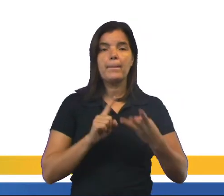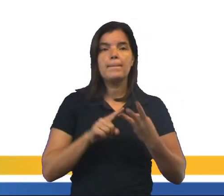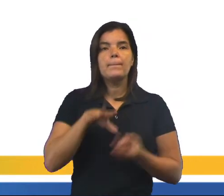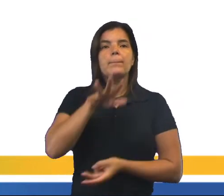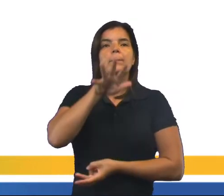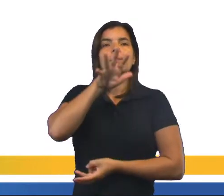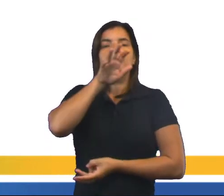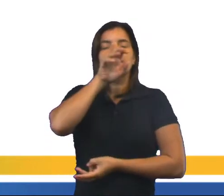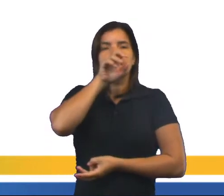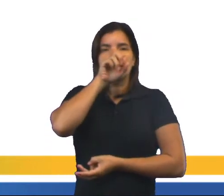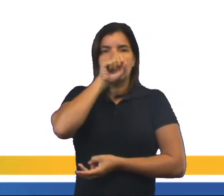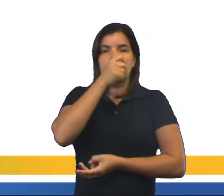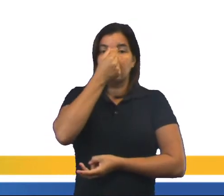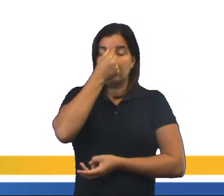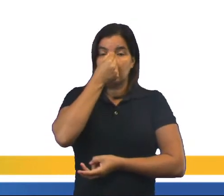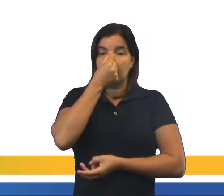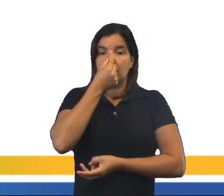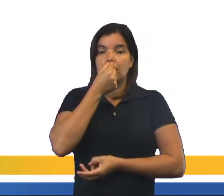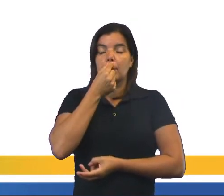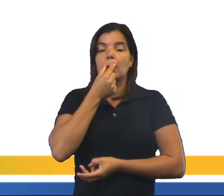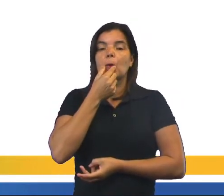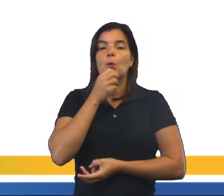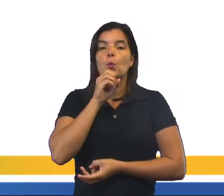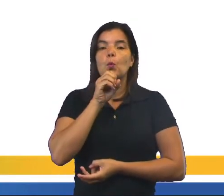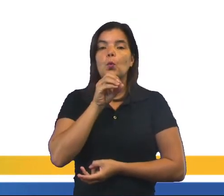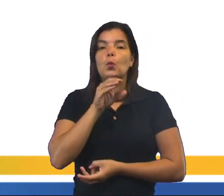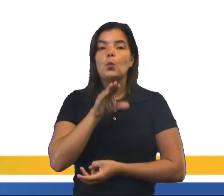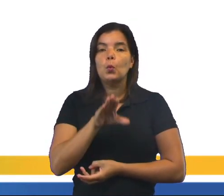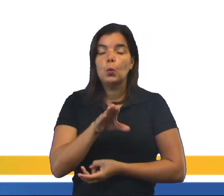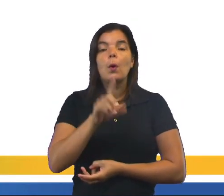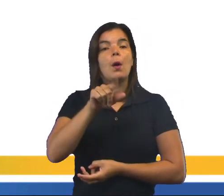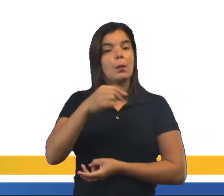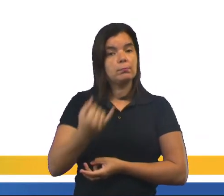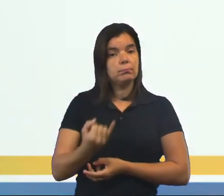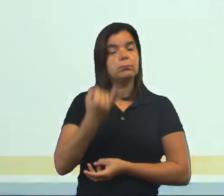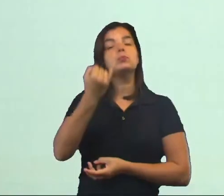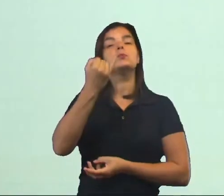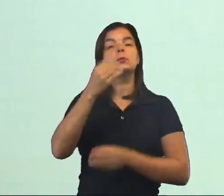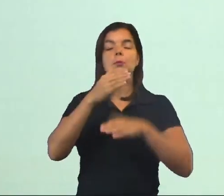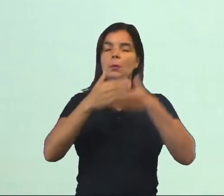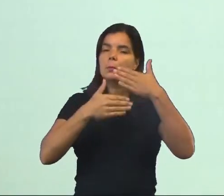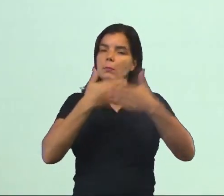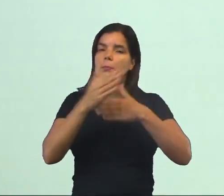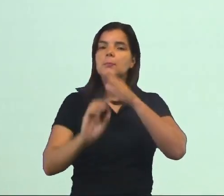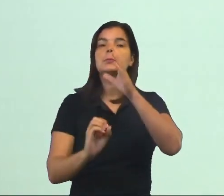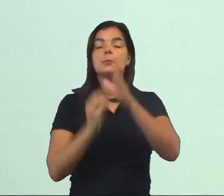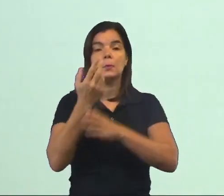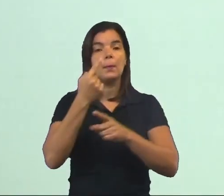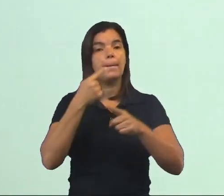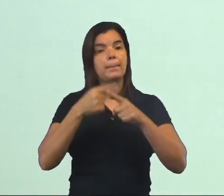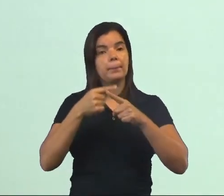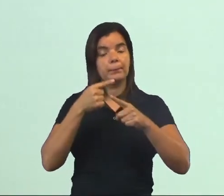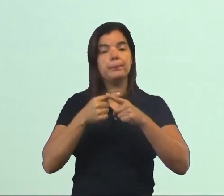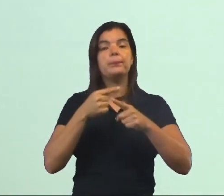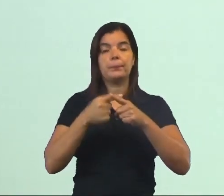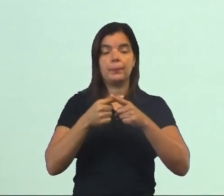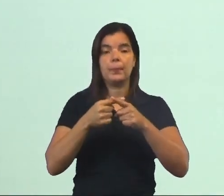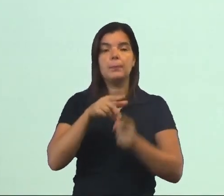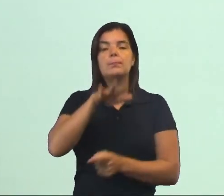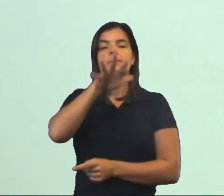Inspirar pelo nariz, inspirar pela boca. É importante que esse processo aconteça pelo